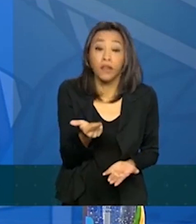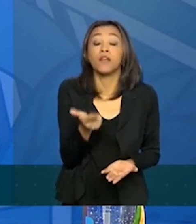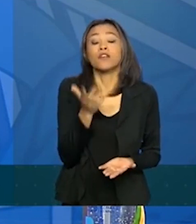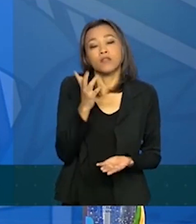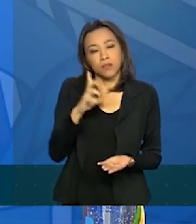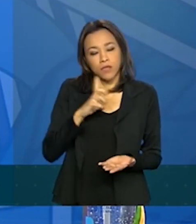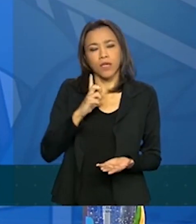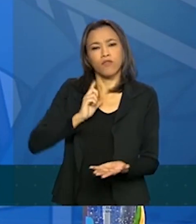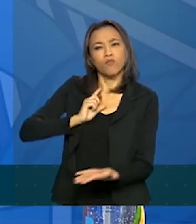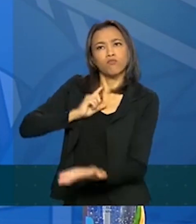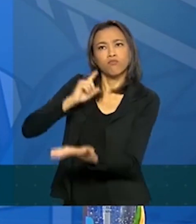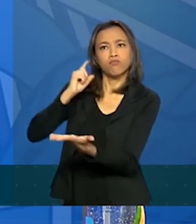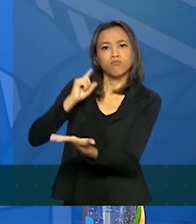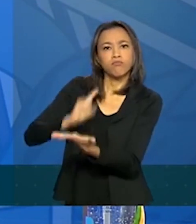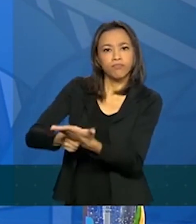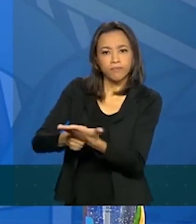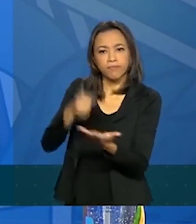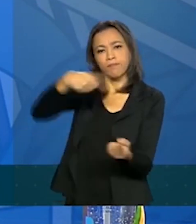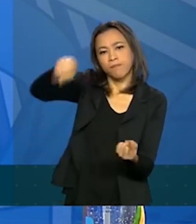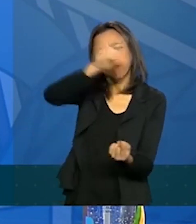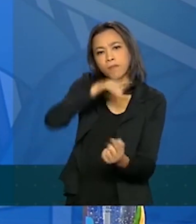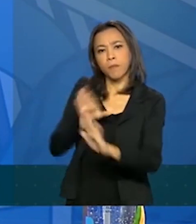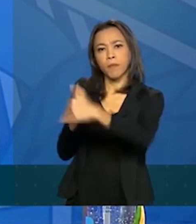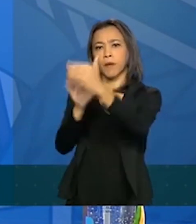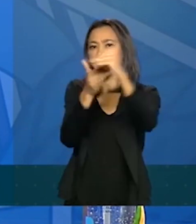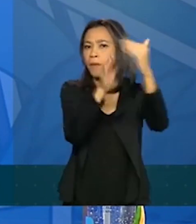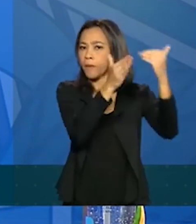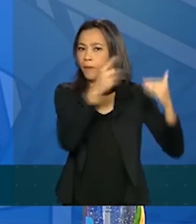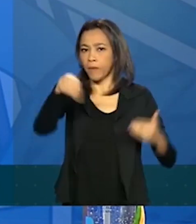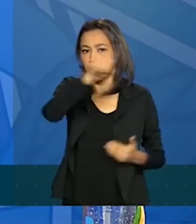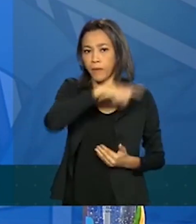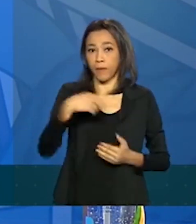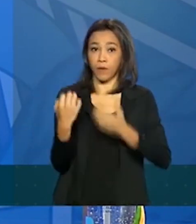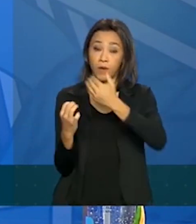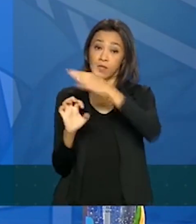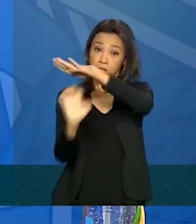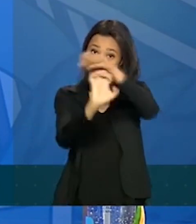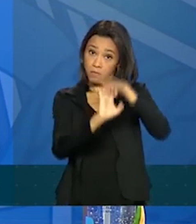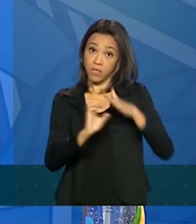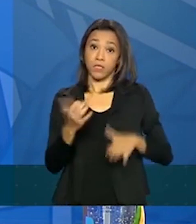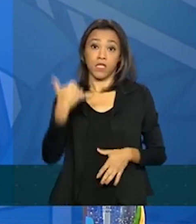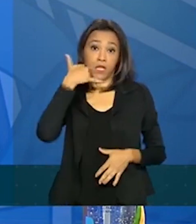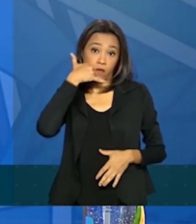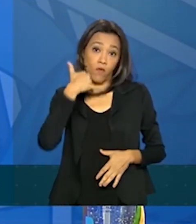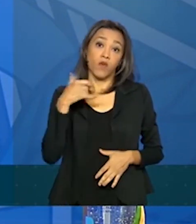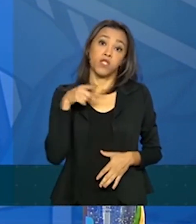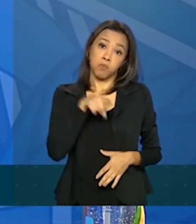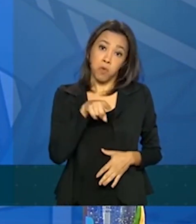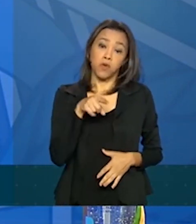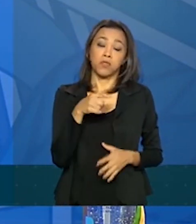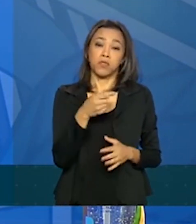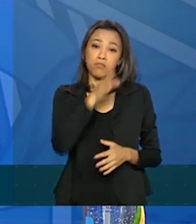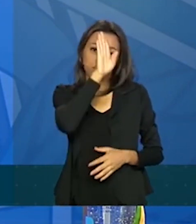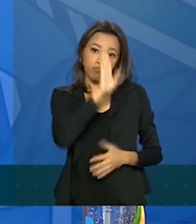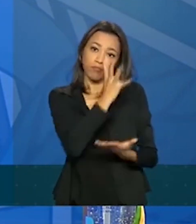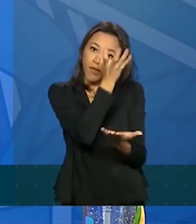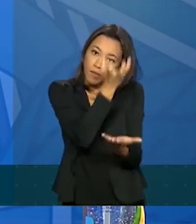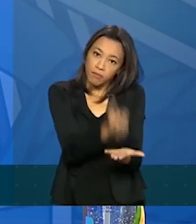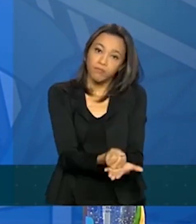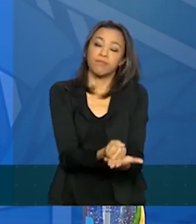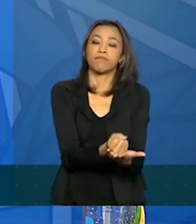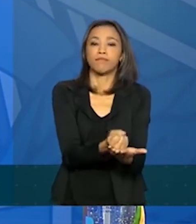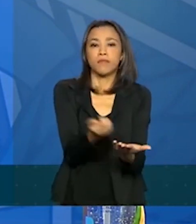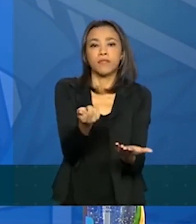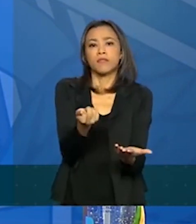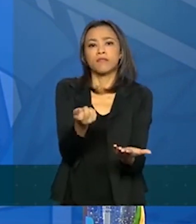operadoras para que esse aplicativo pudesse ser baixado, sem